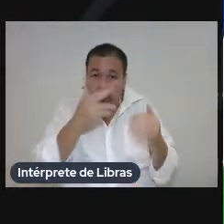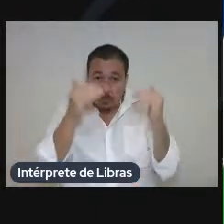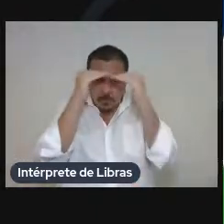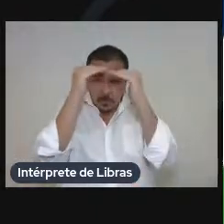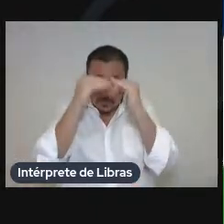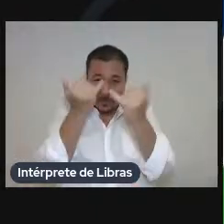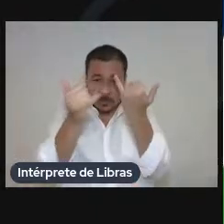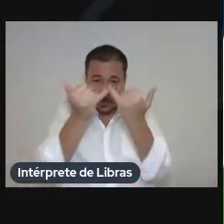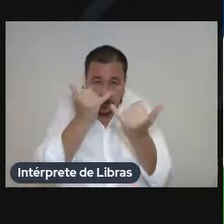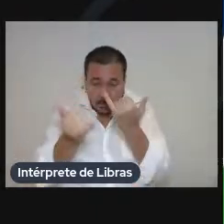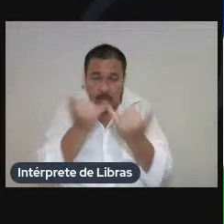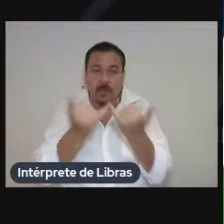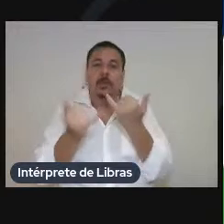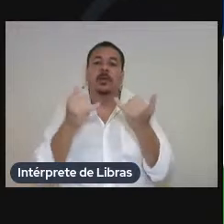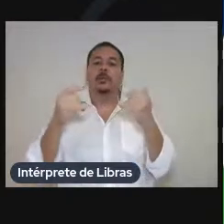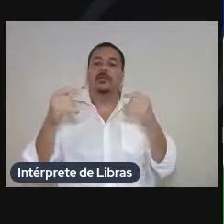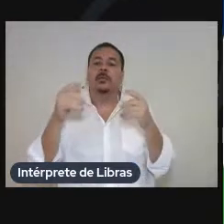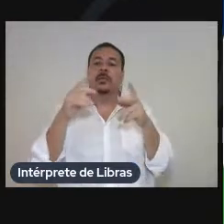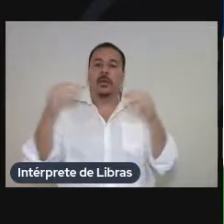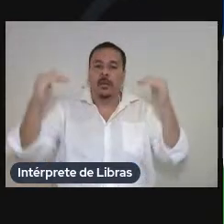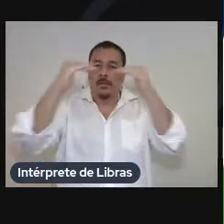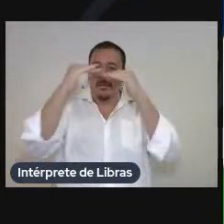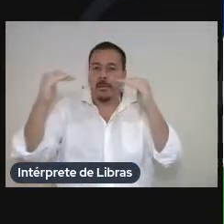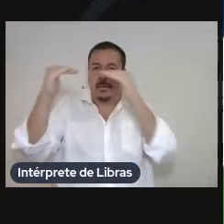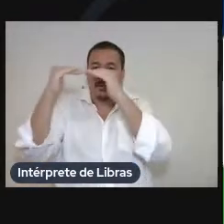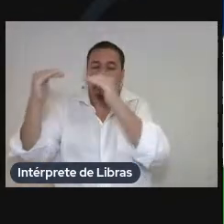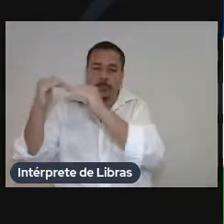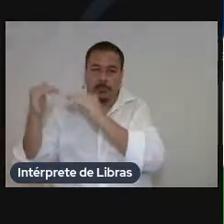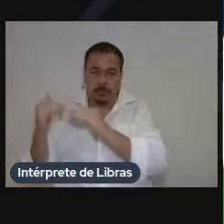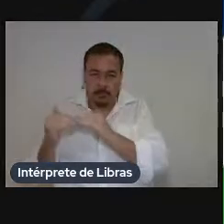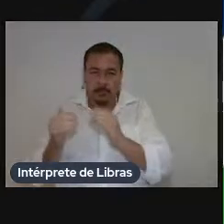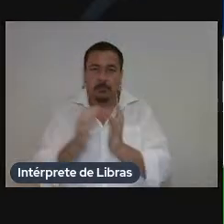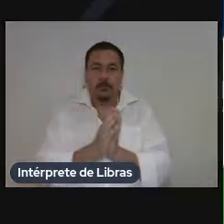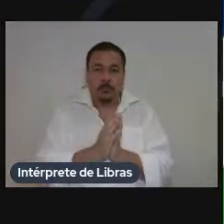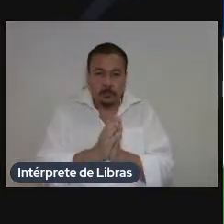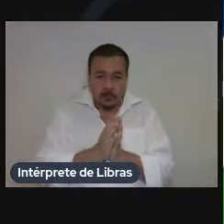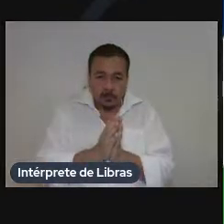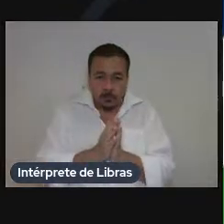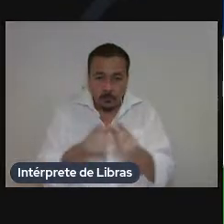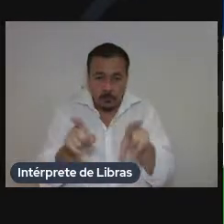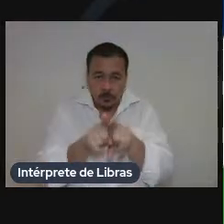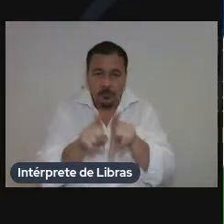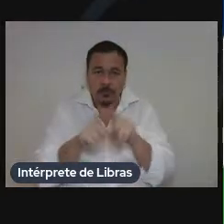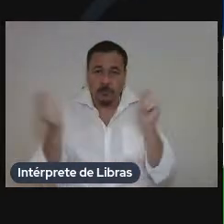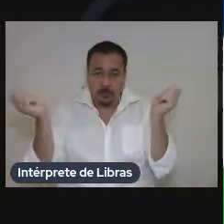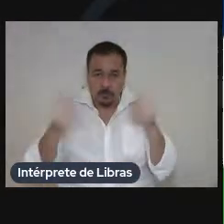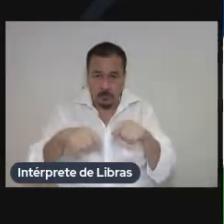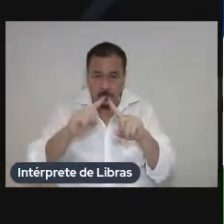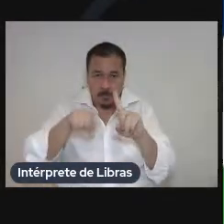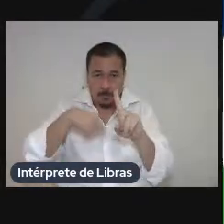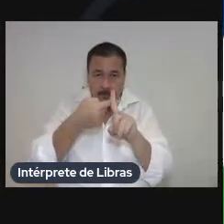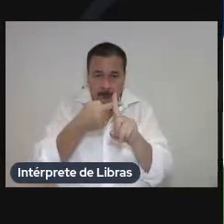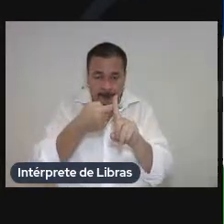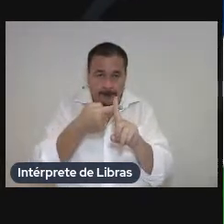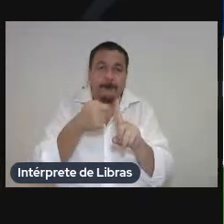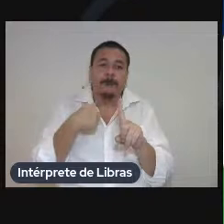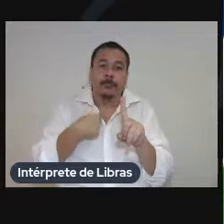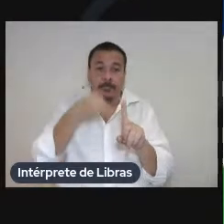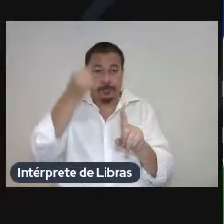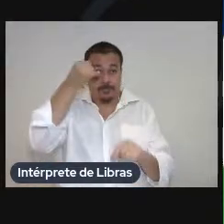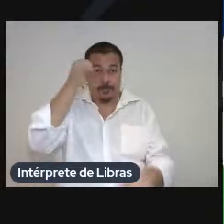equivalentes e nós podemos ainda mais editar